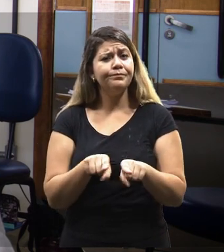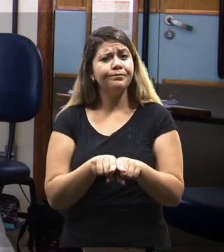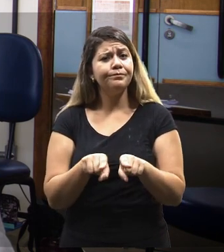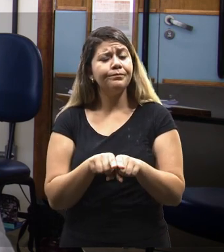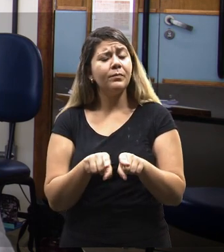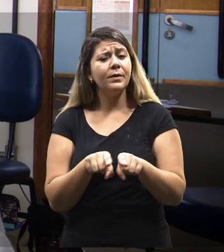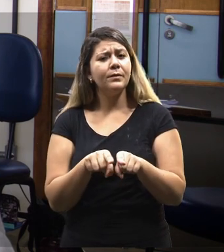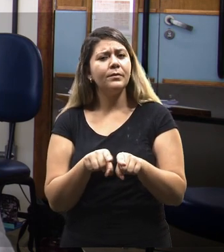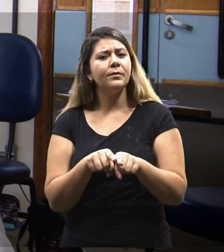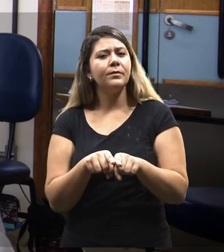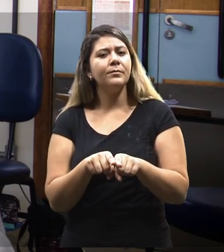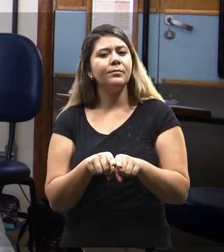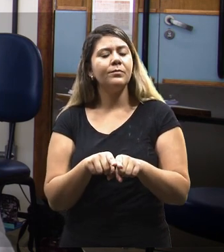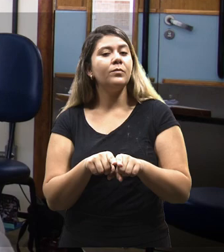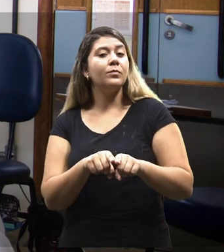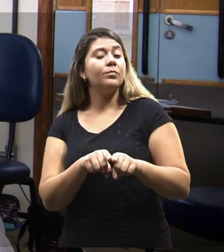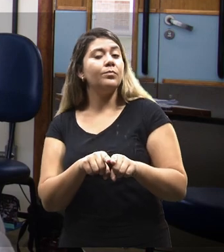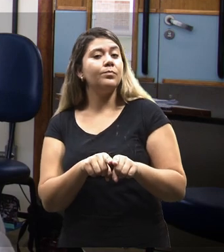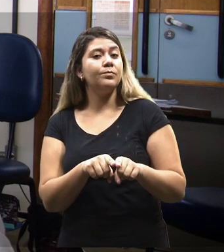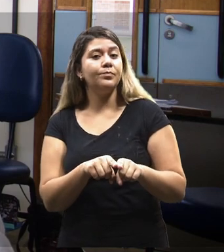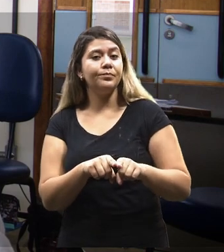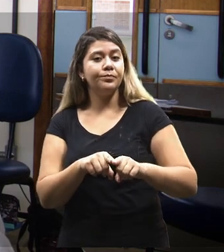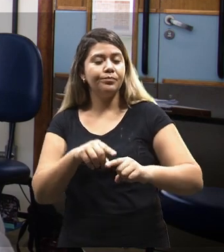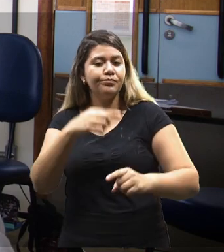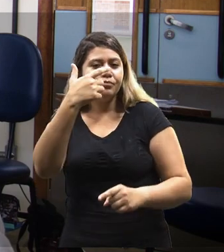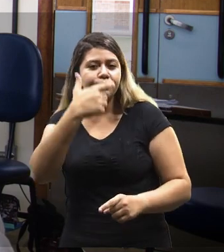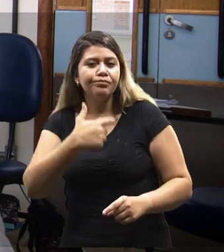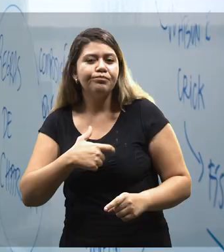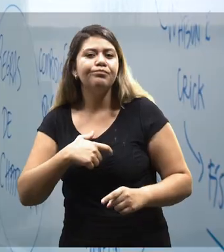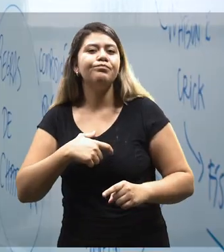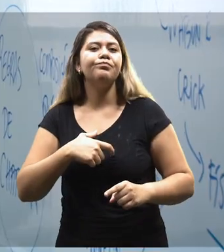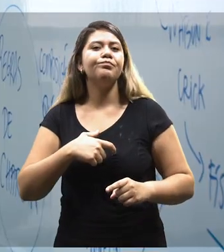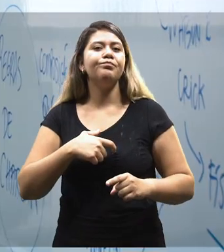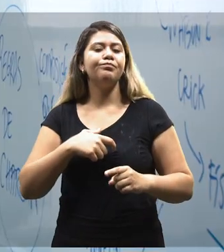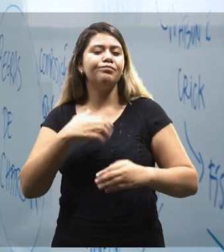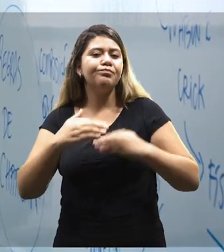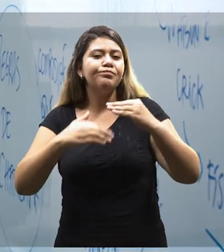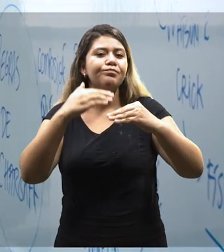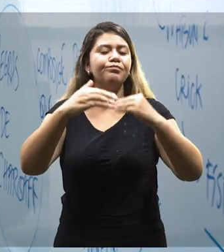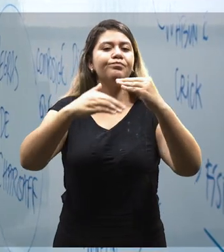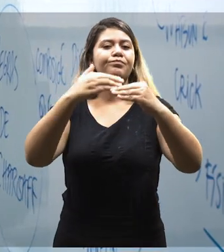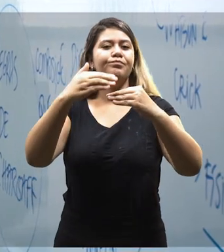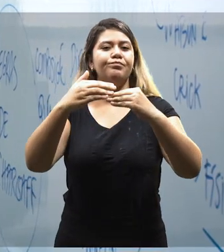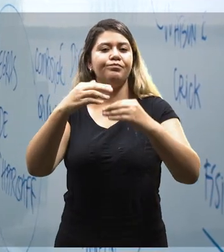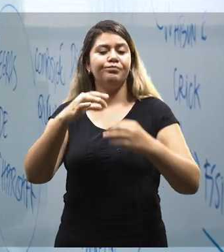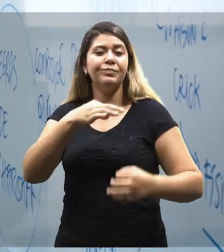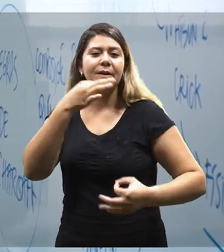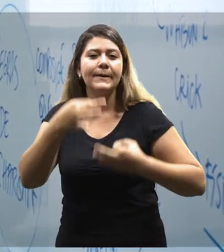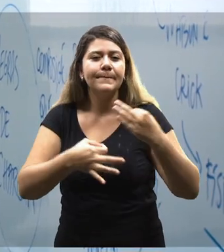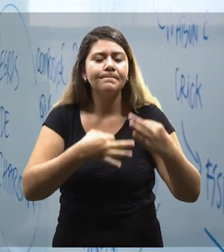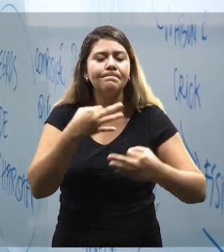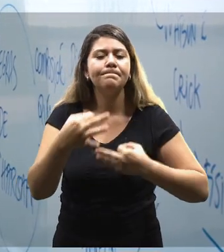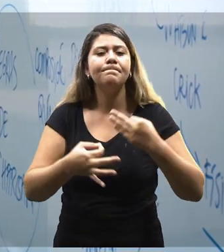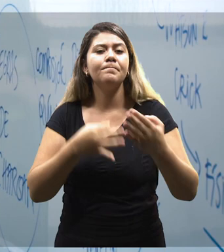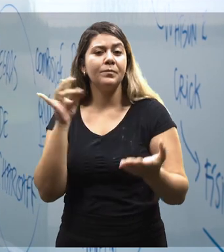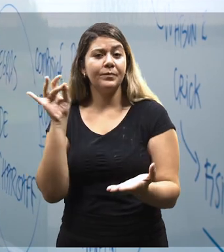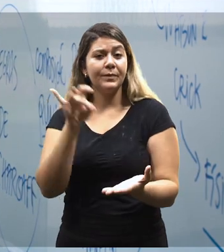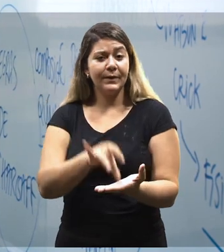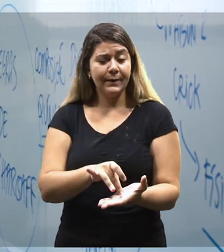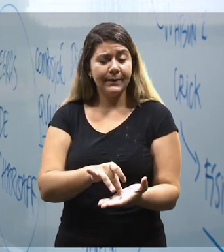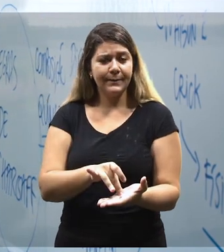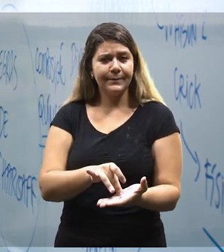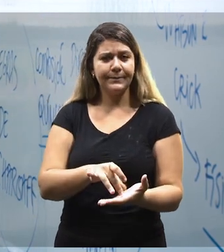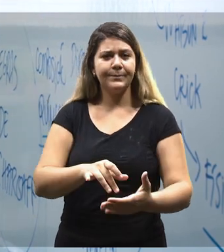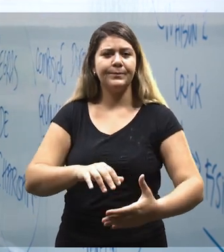buscar atuar no sentido de ter uma visão crítica de realidade e